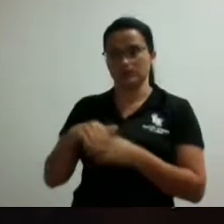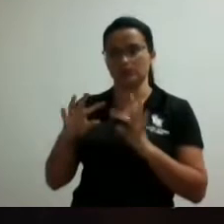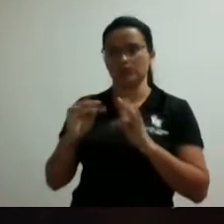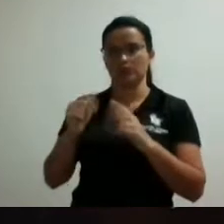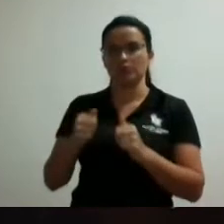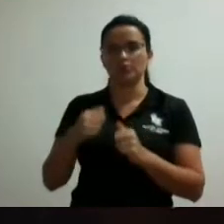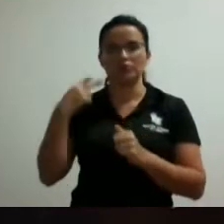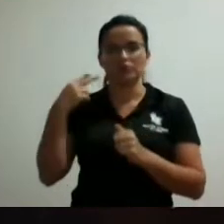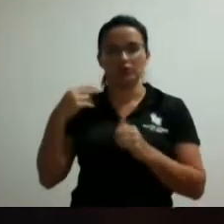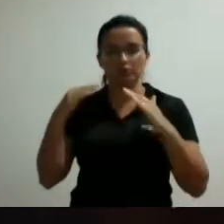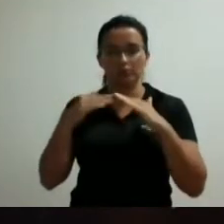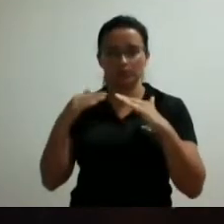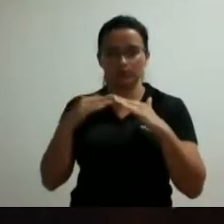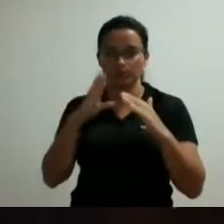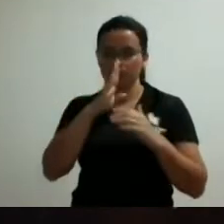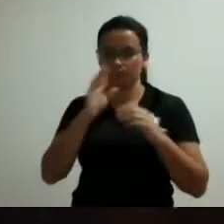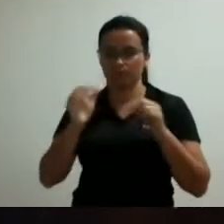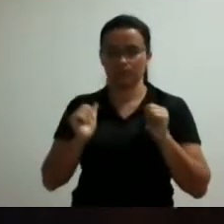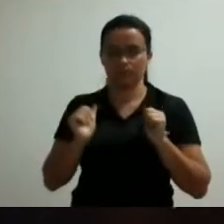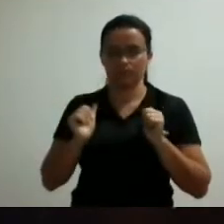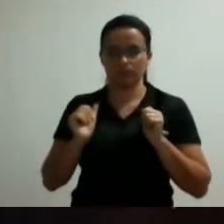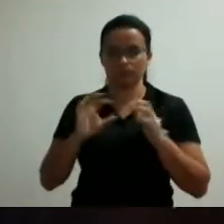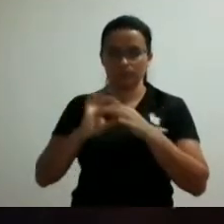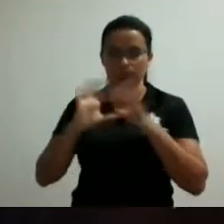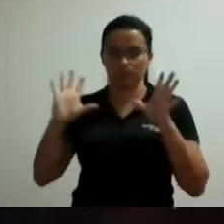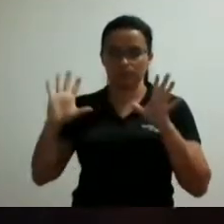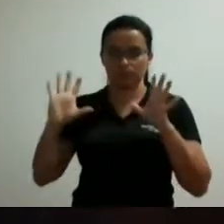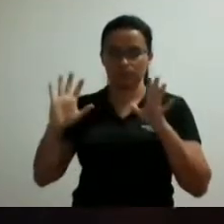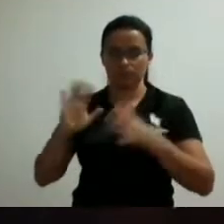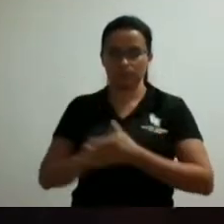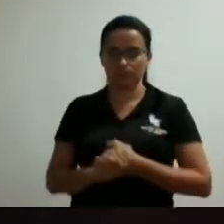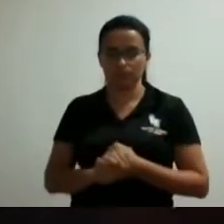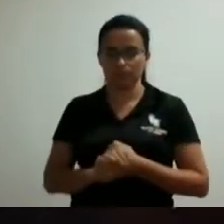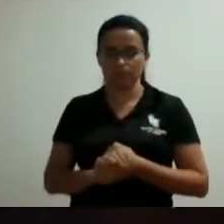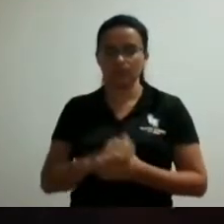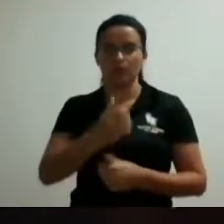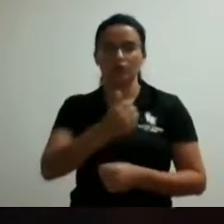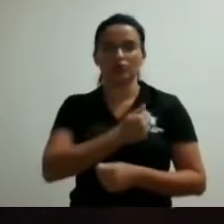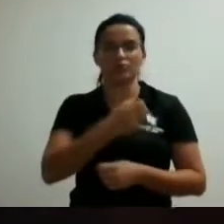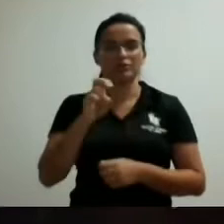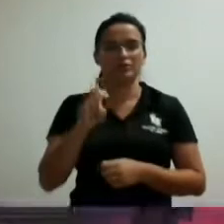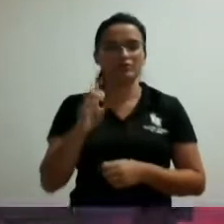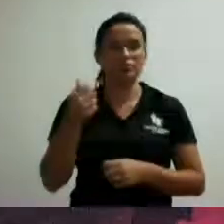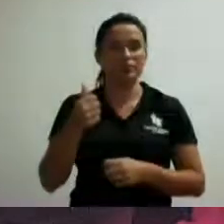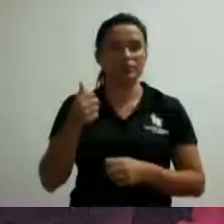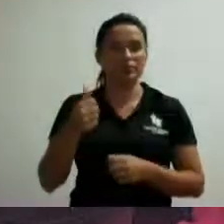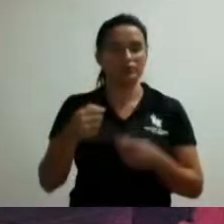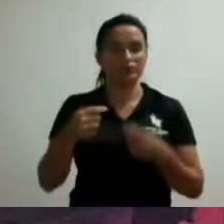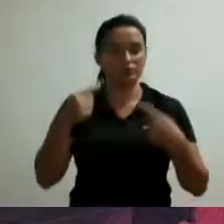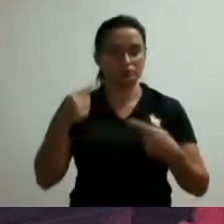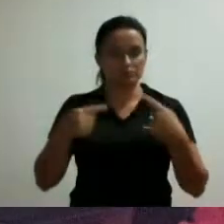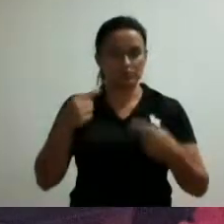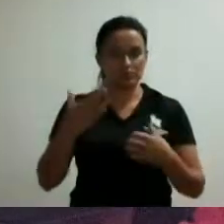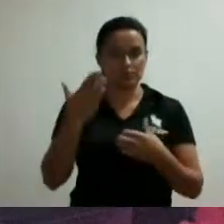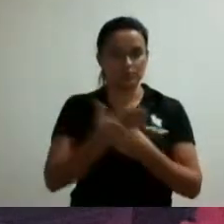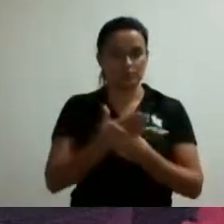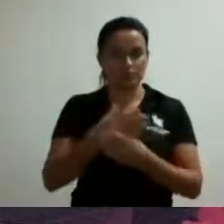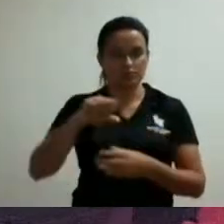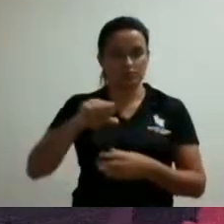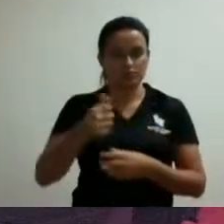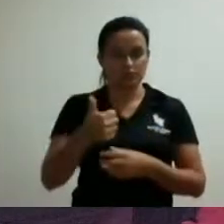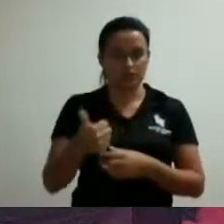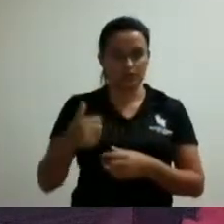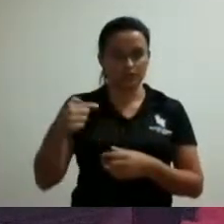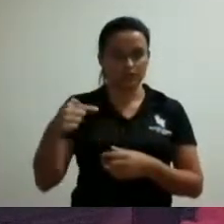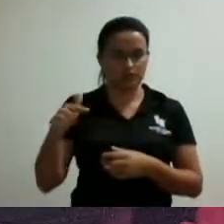vereadores que concordam permaneçam a comissão aprovado número 5 primeira discussão processo 9172